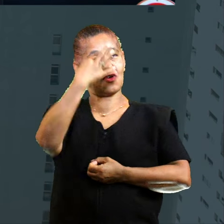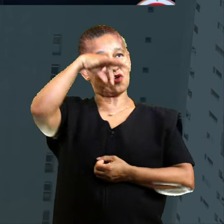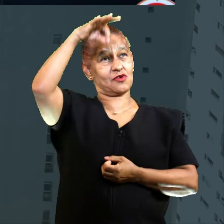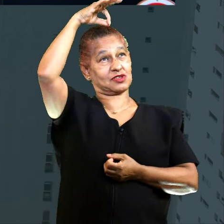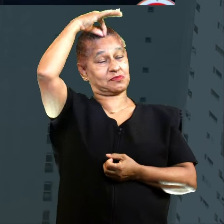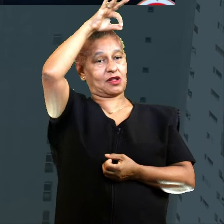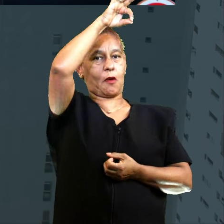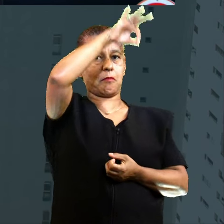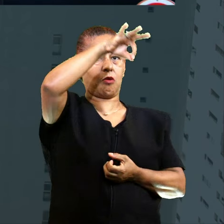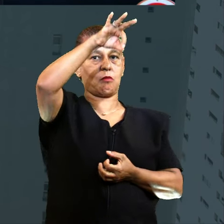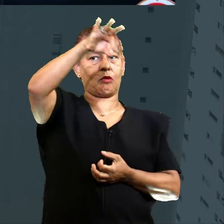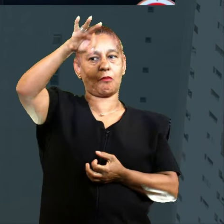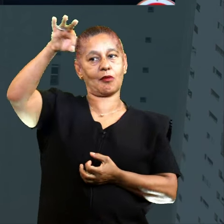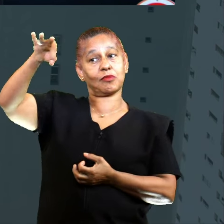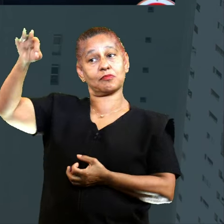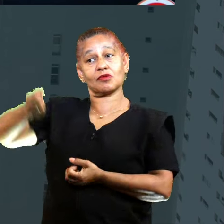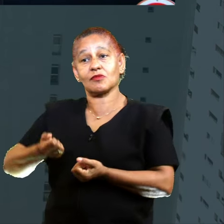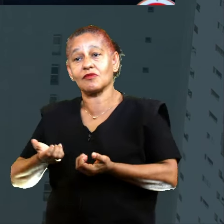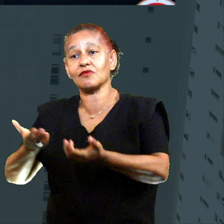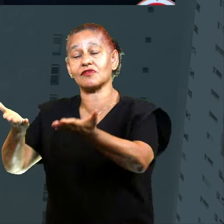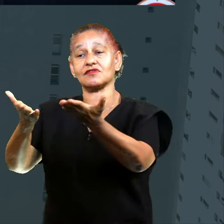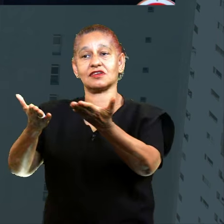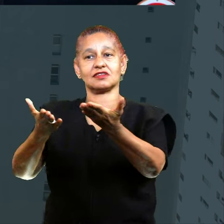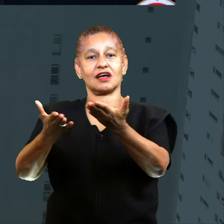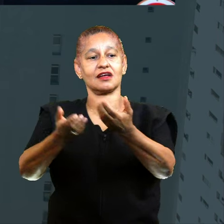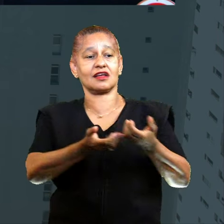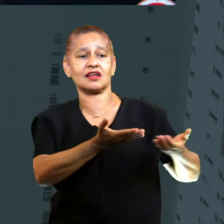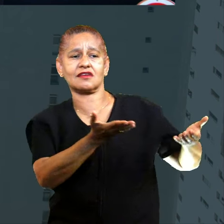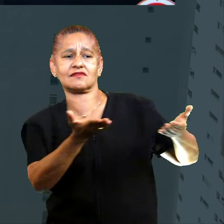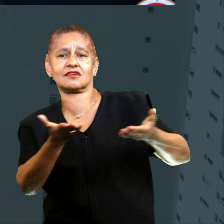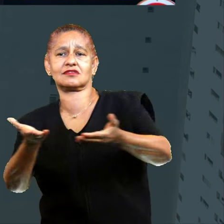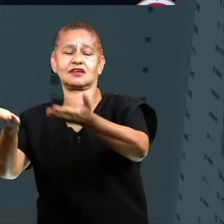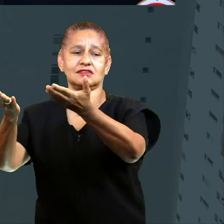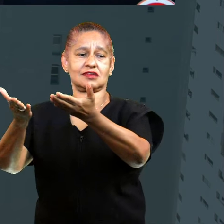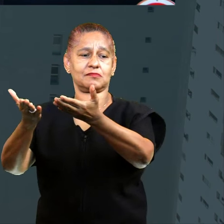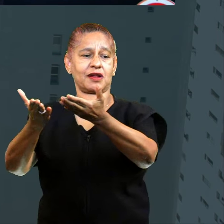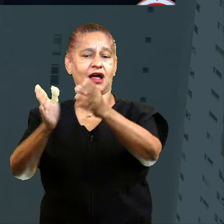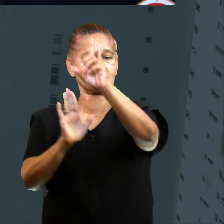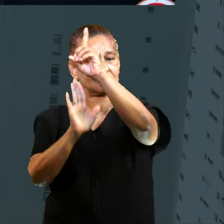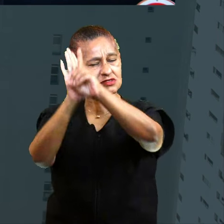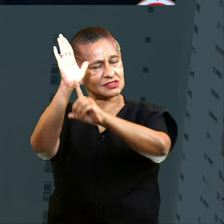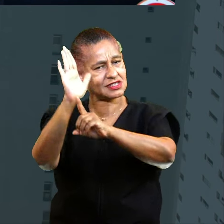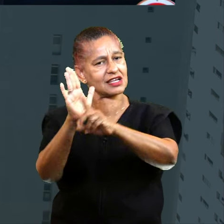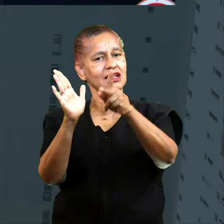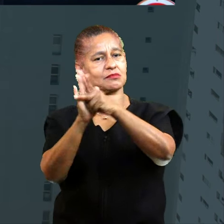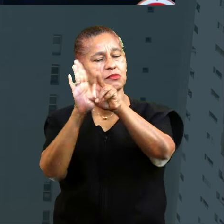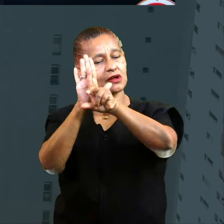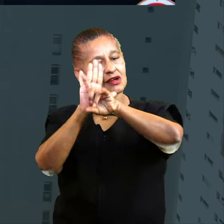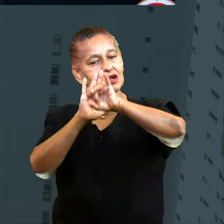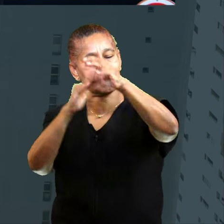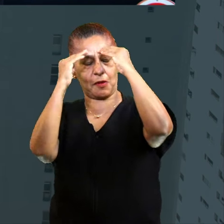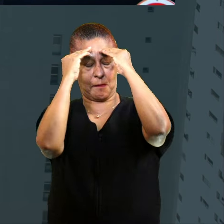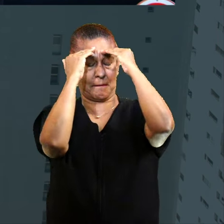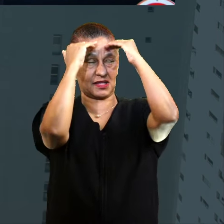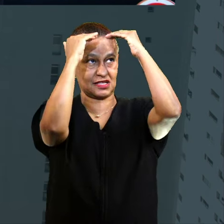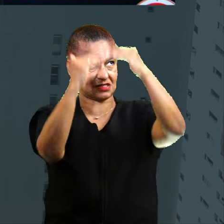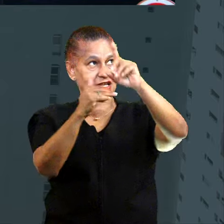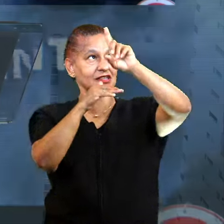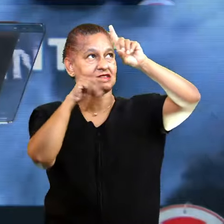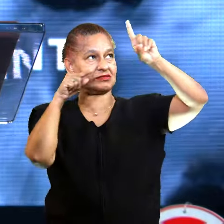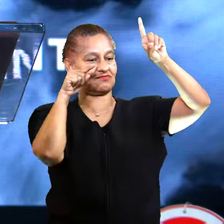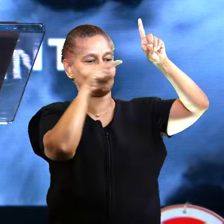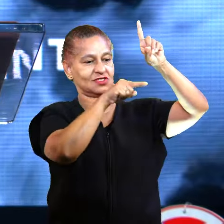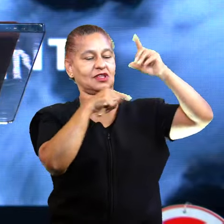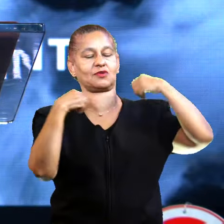espírito em vocês, e o levarei para agir segundo os meus decretos e obedecer fielmente as minhas